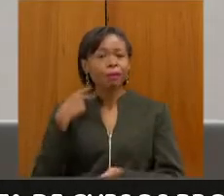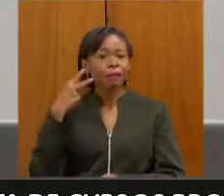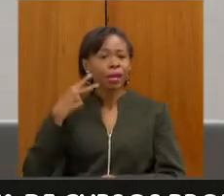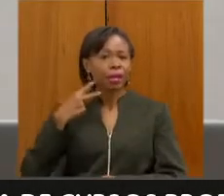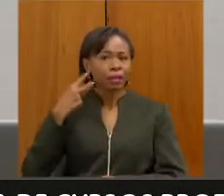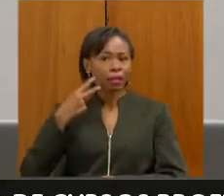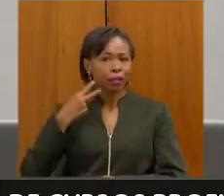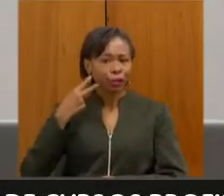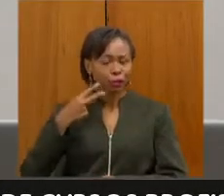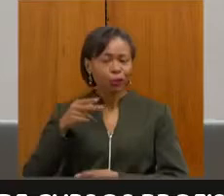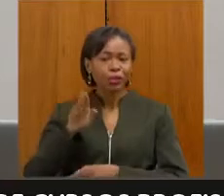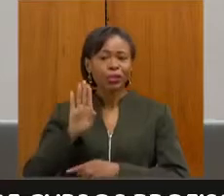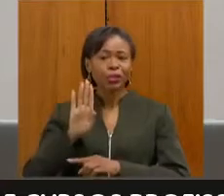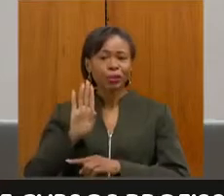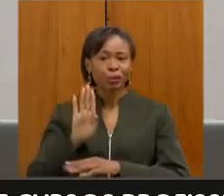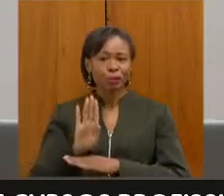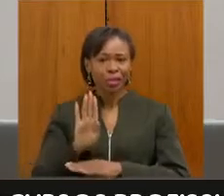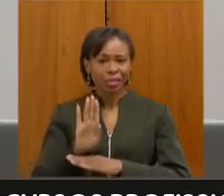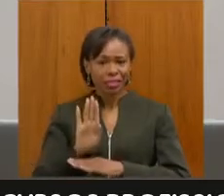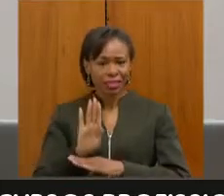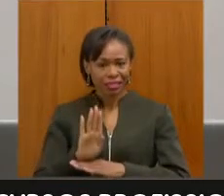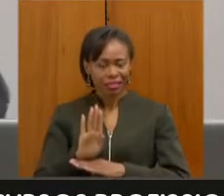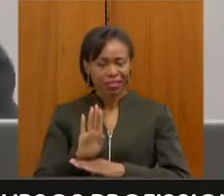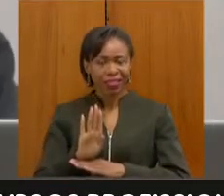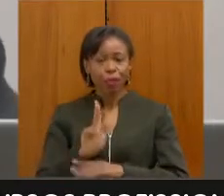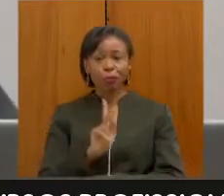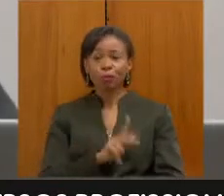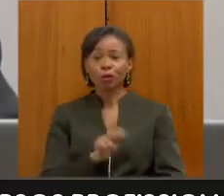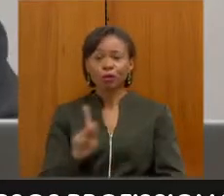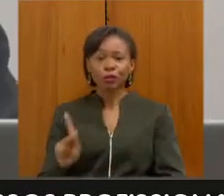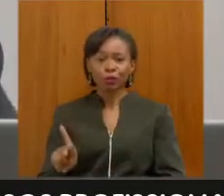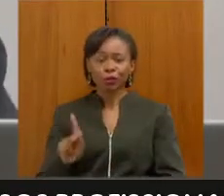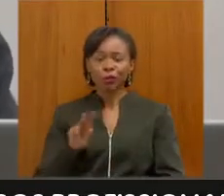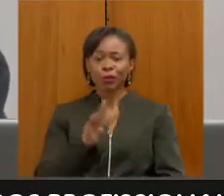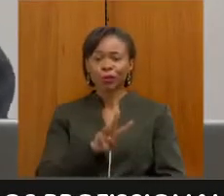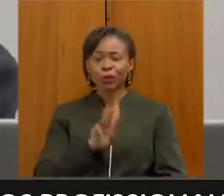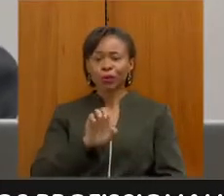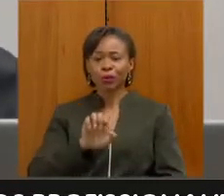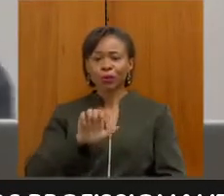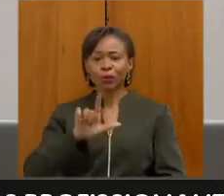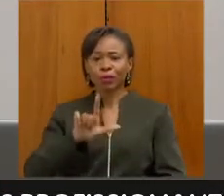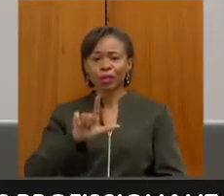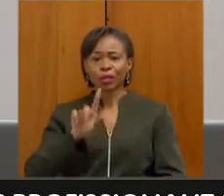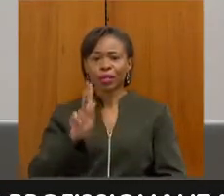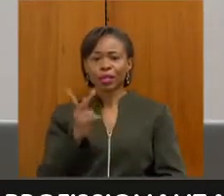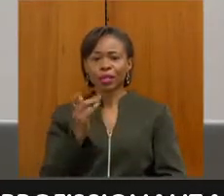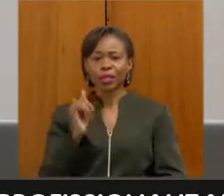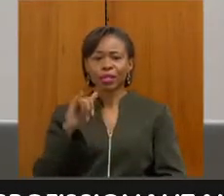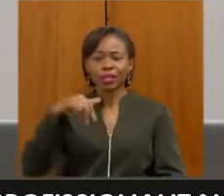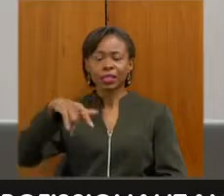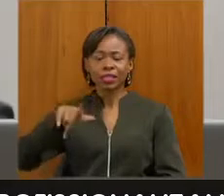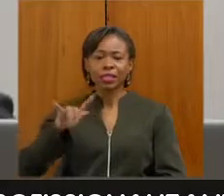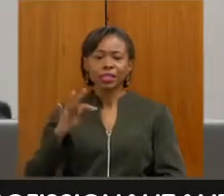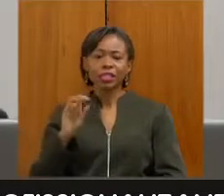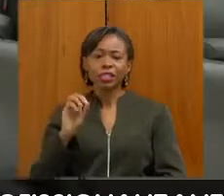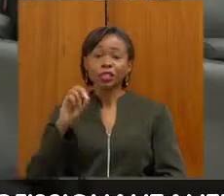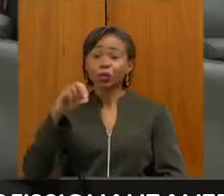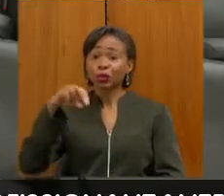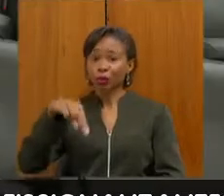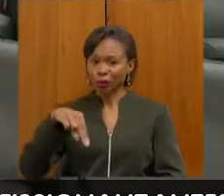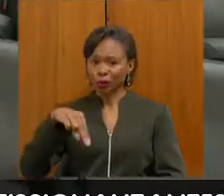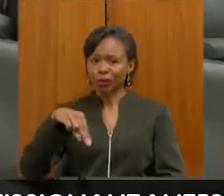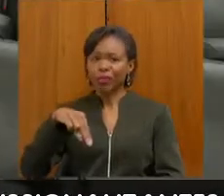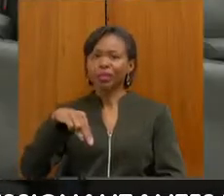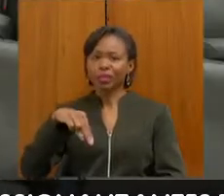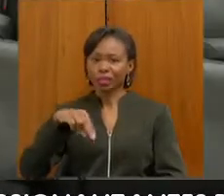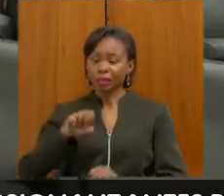amigo, professor, o Eliton. Seja bem-vindo, professor, ele que também é um grande defensor da causa da pessoa